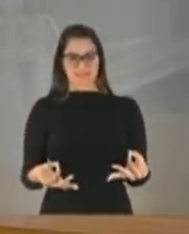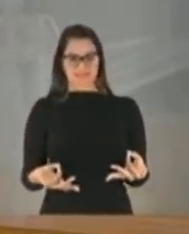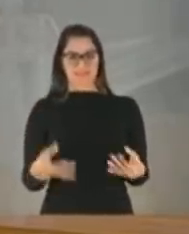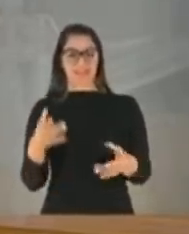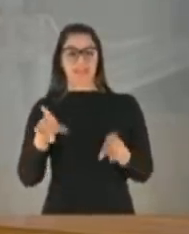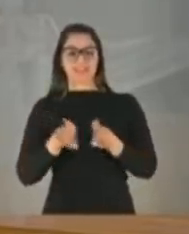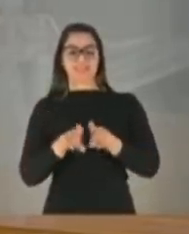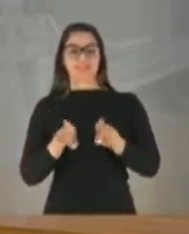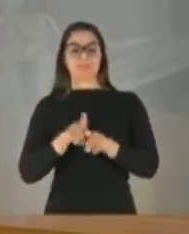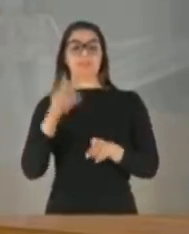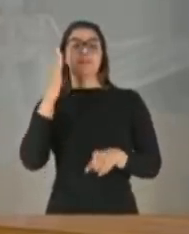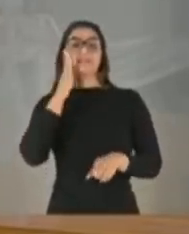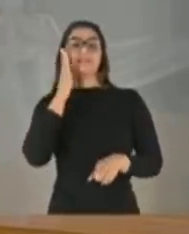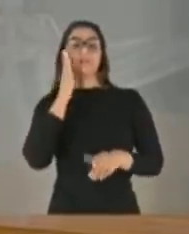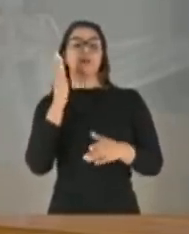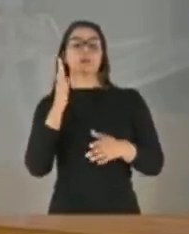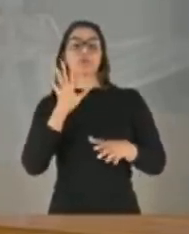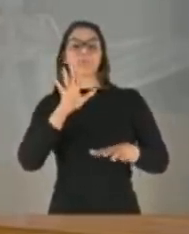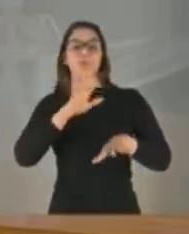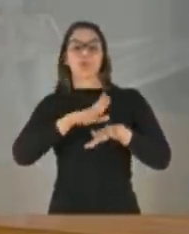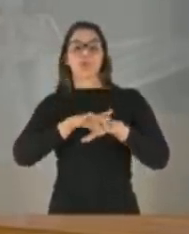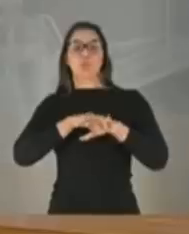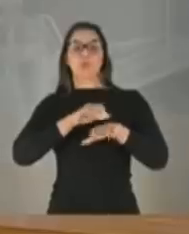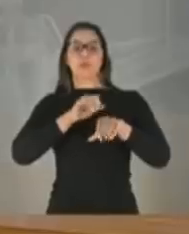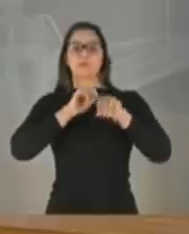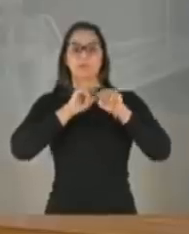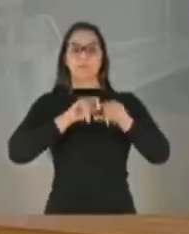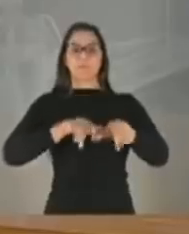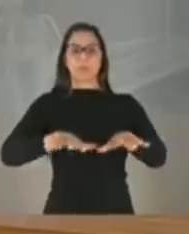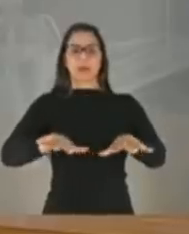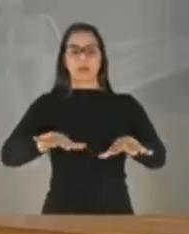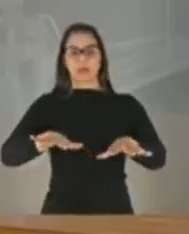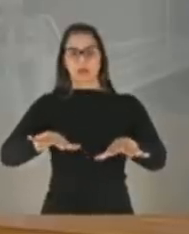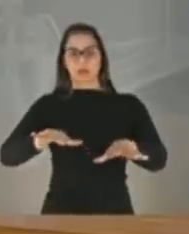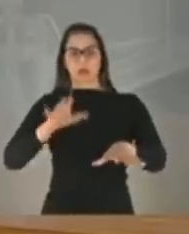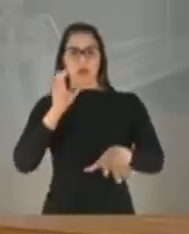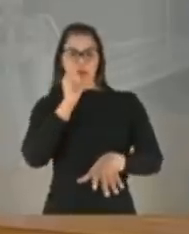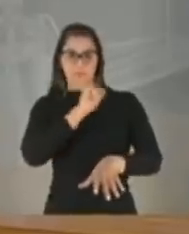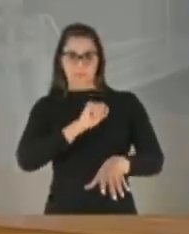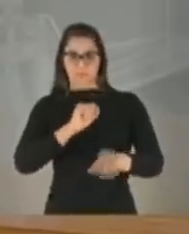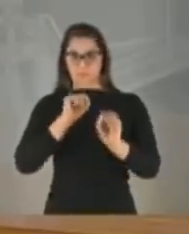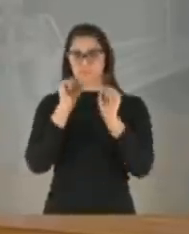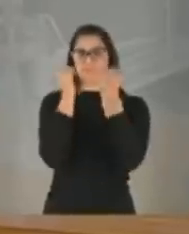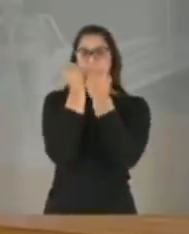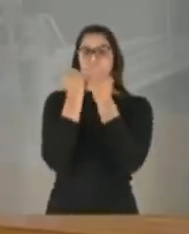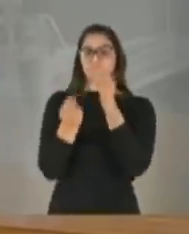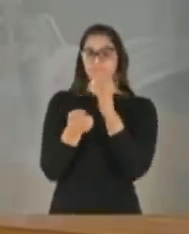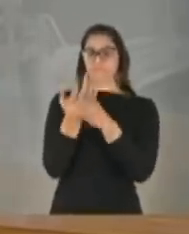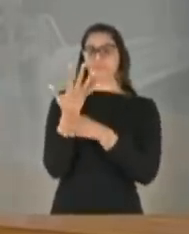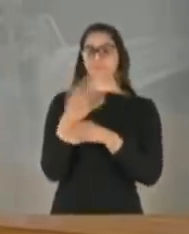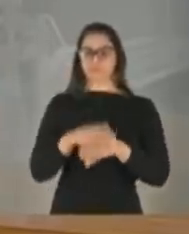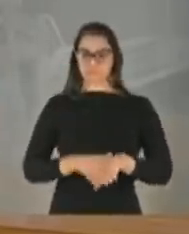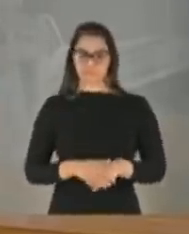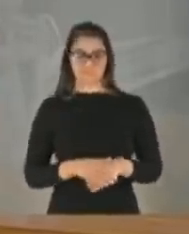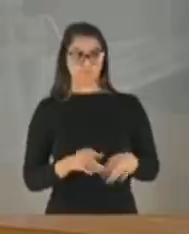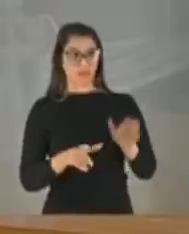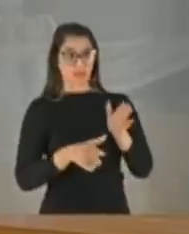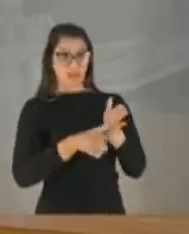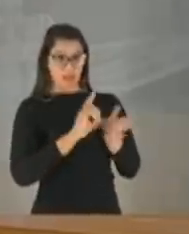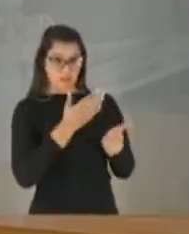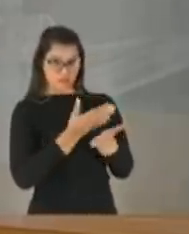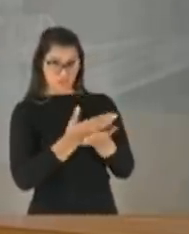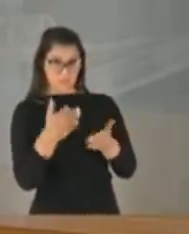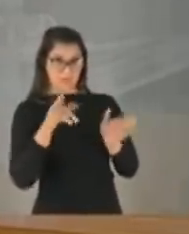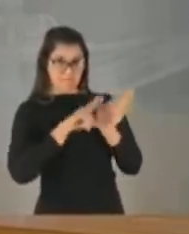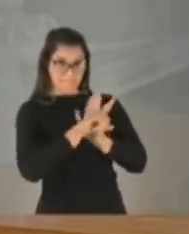previsão de imunidade de rebanho. Antes de fazer perguntas ao deputado Osmar Terra, quero apresentar um